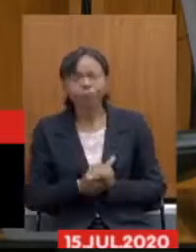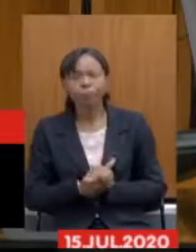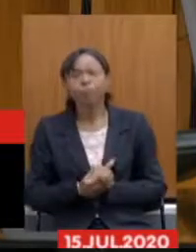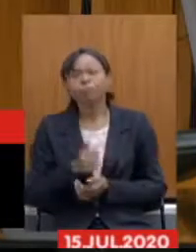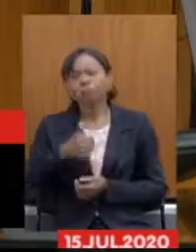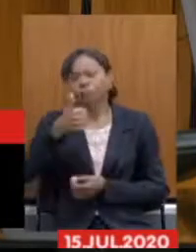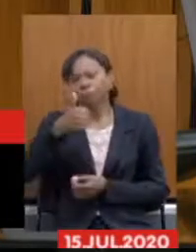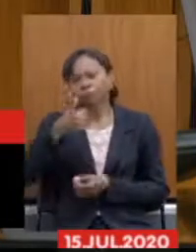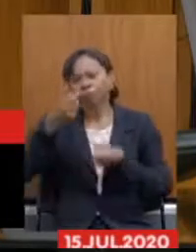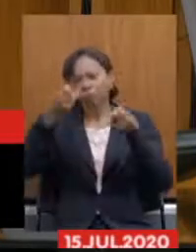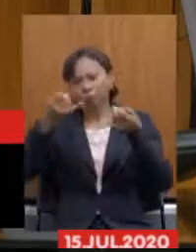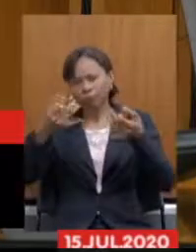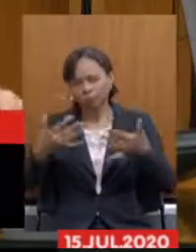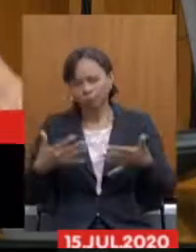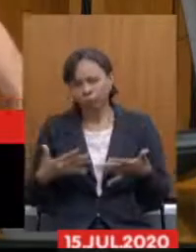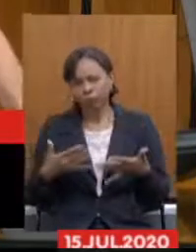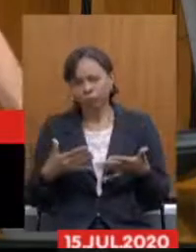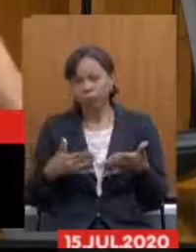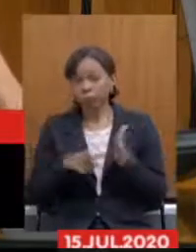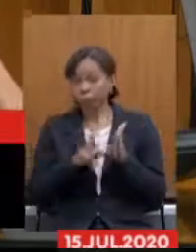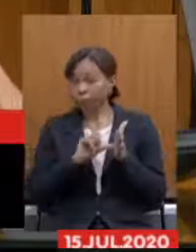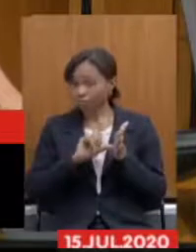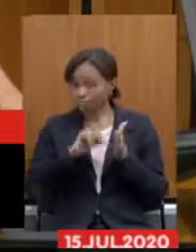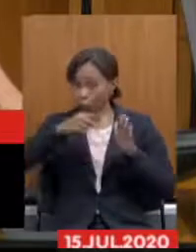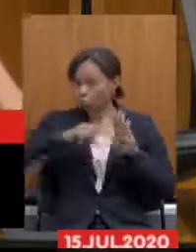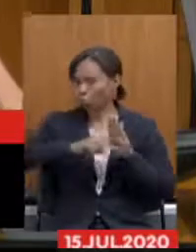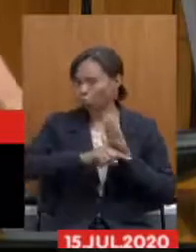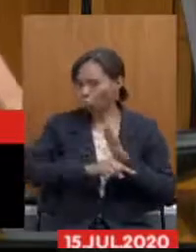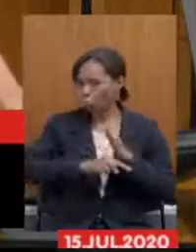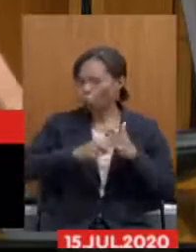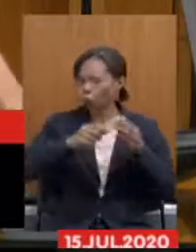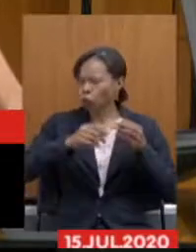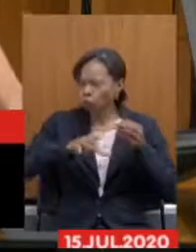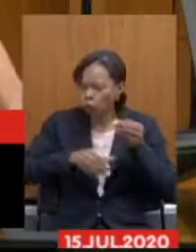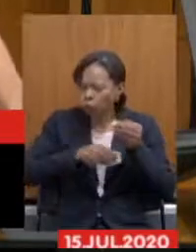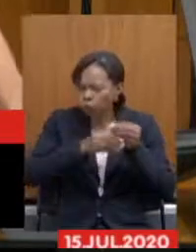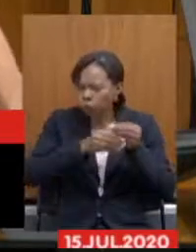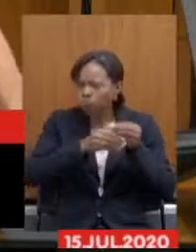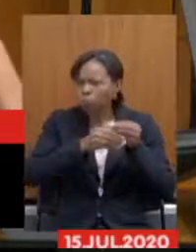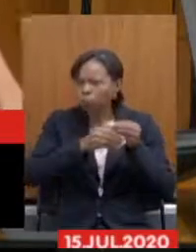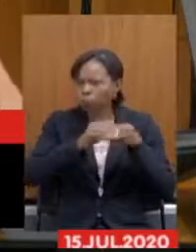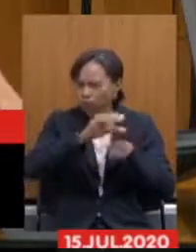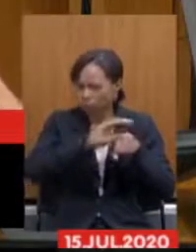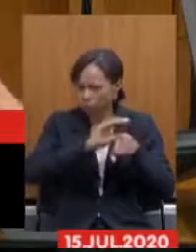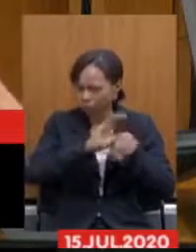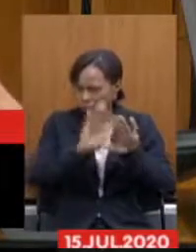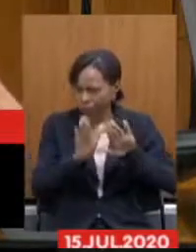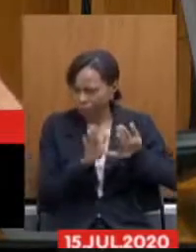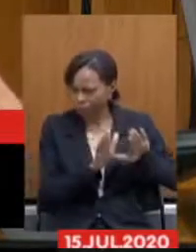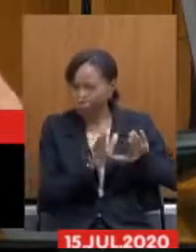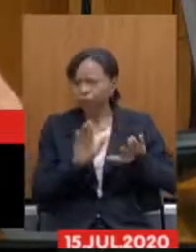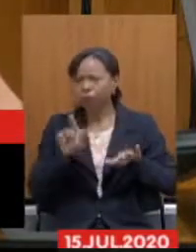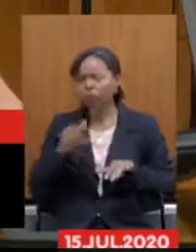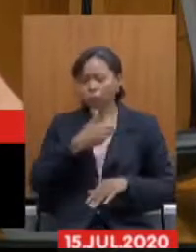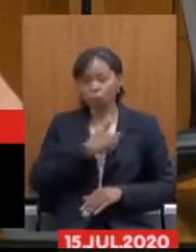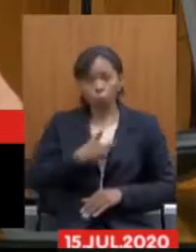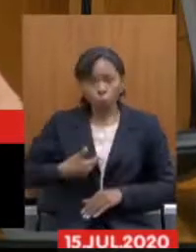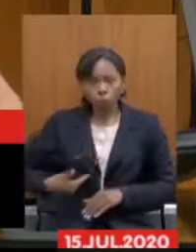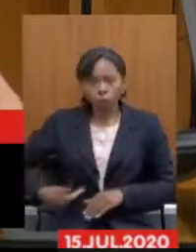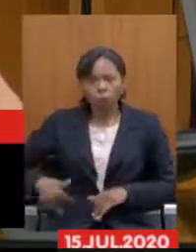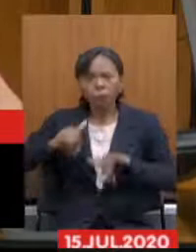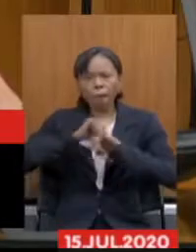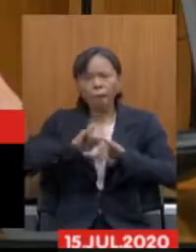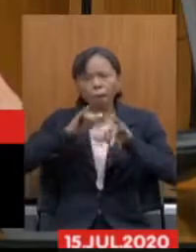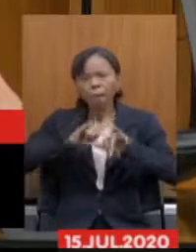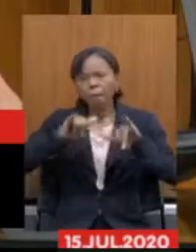abordar aqui antes de entrar no mérito da emenda o governador ele tem feito declarações infelizes